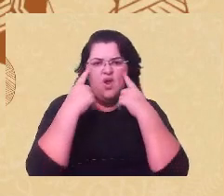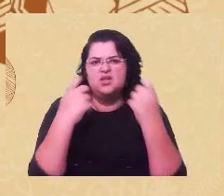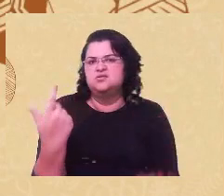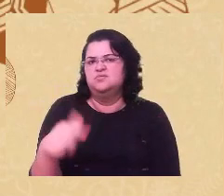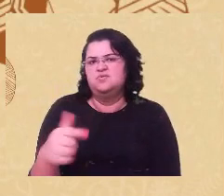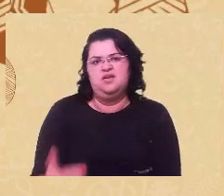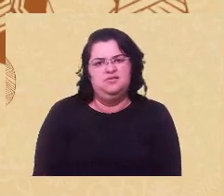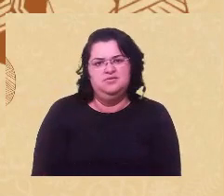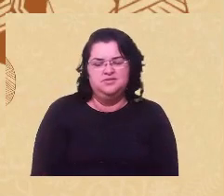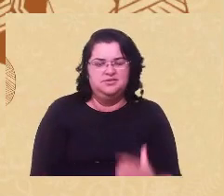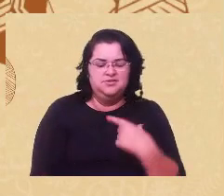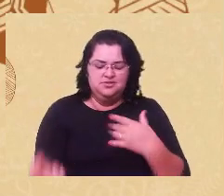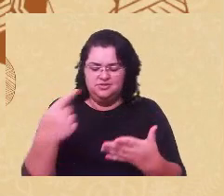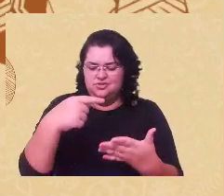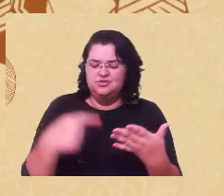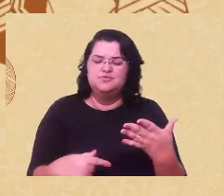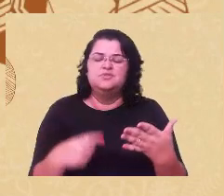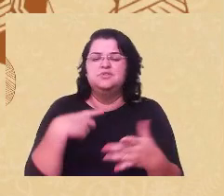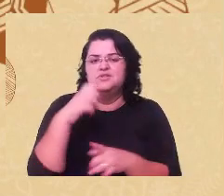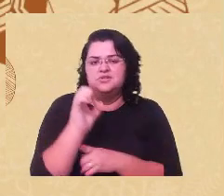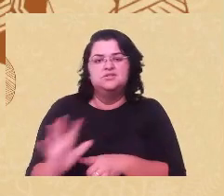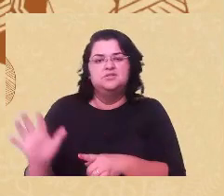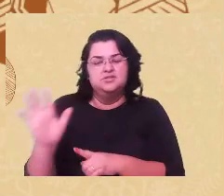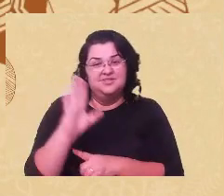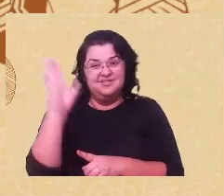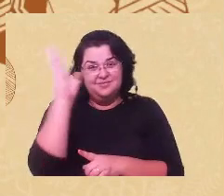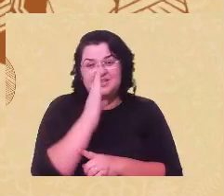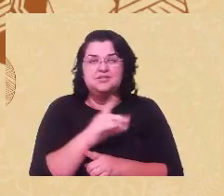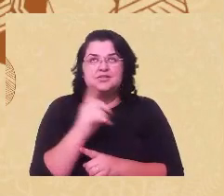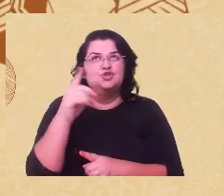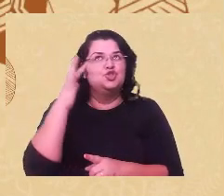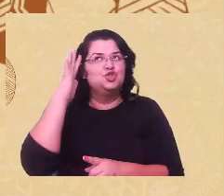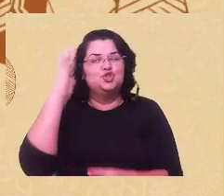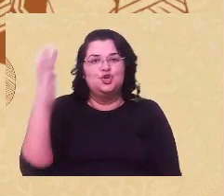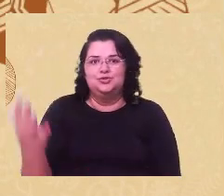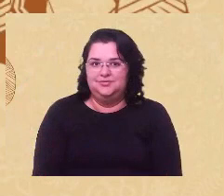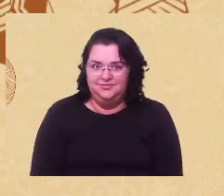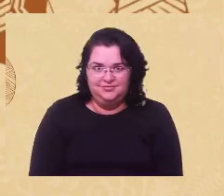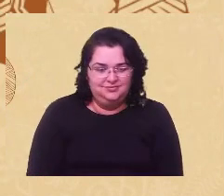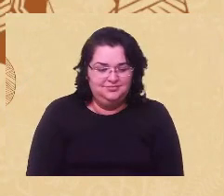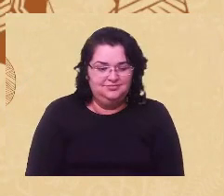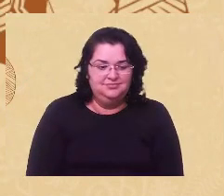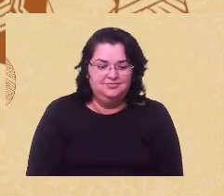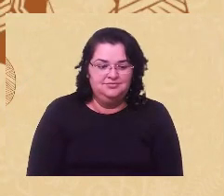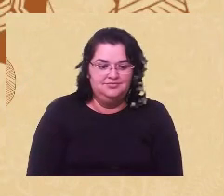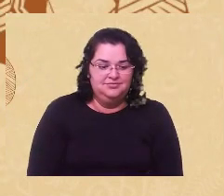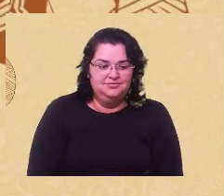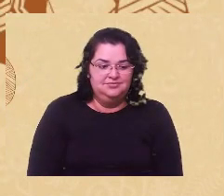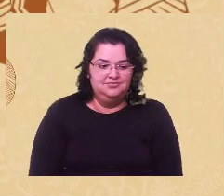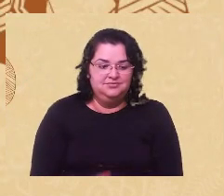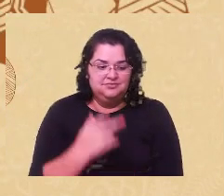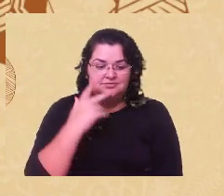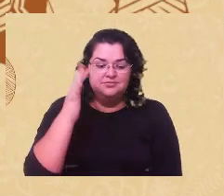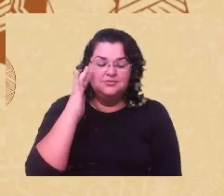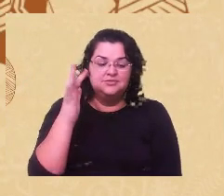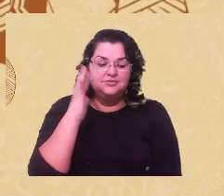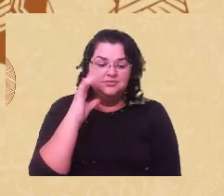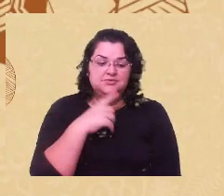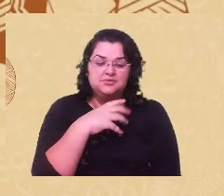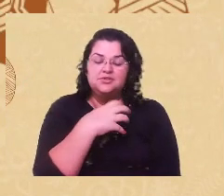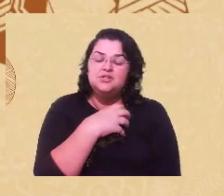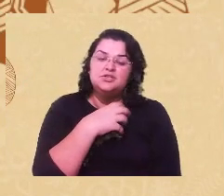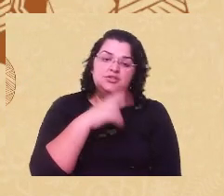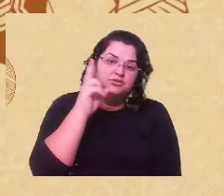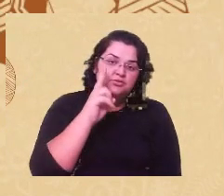indivíduos e do Estado. E no Brasil isso é um sonho. Eu trouxe para a gente pensar e mobilizar algumas histórias de como